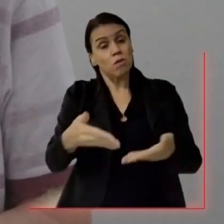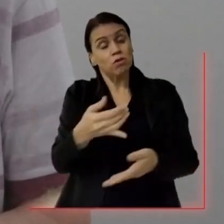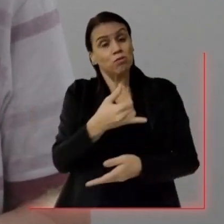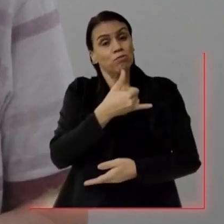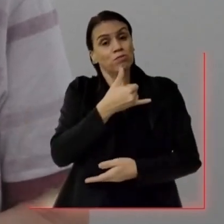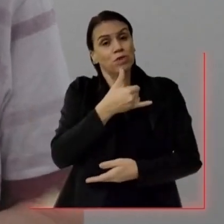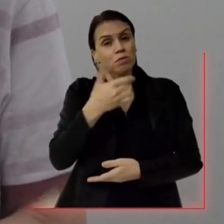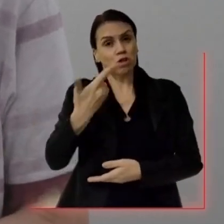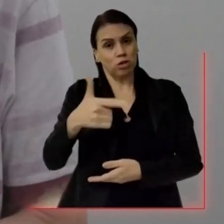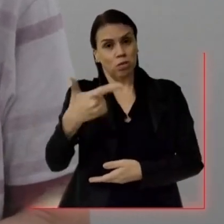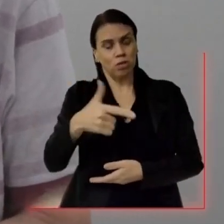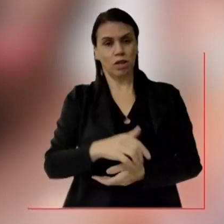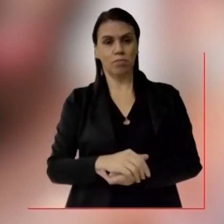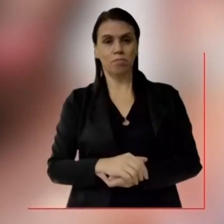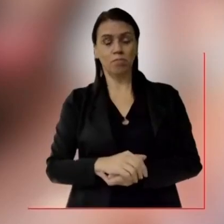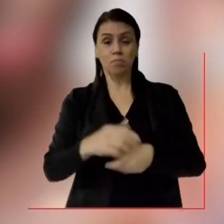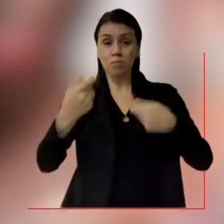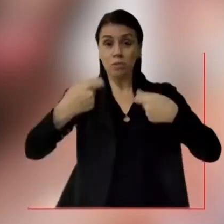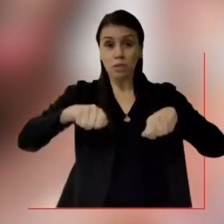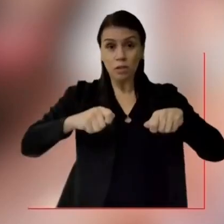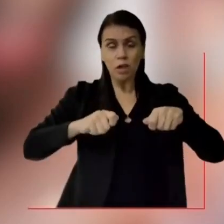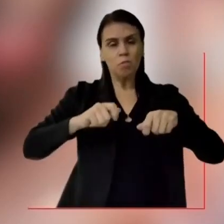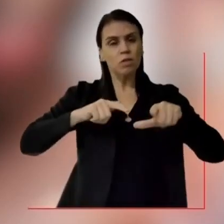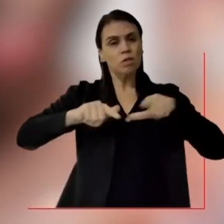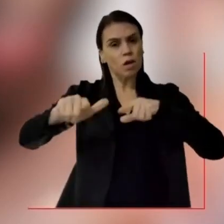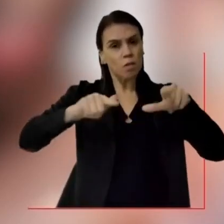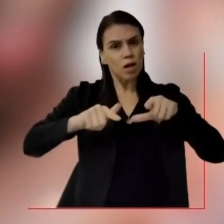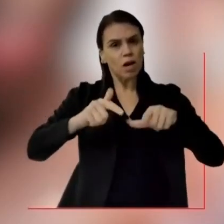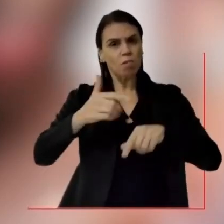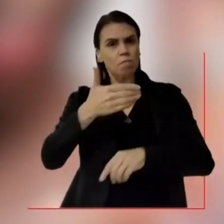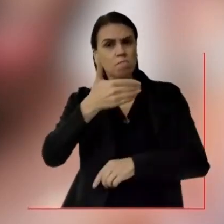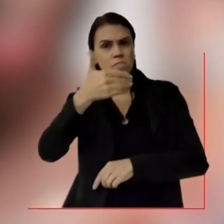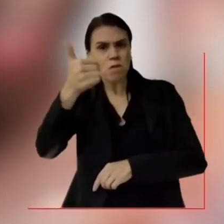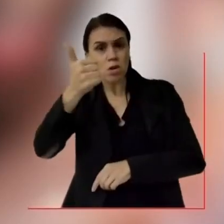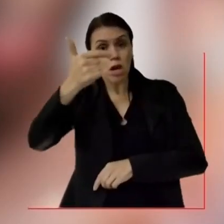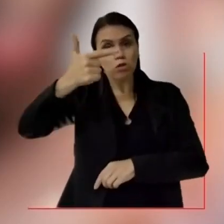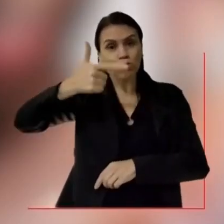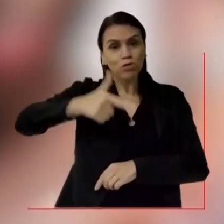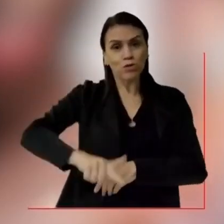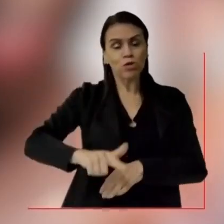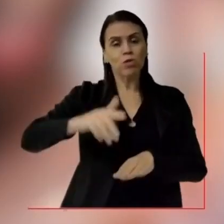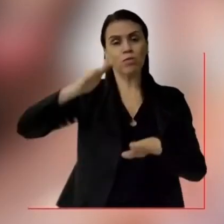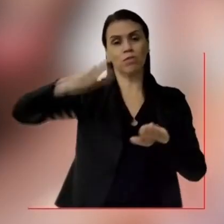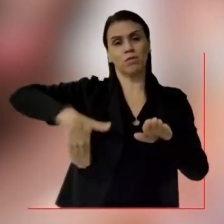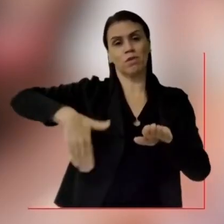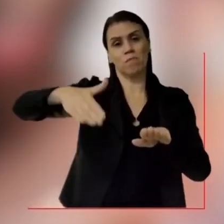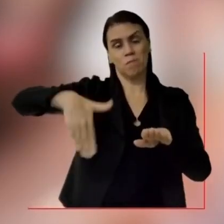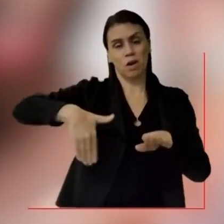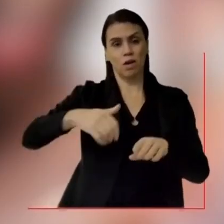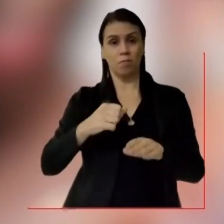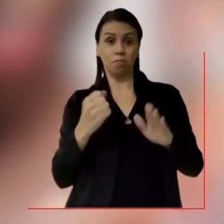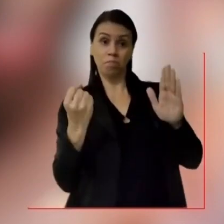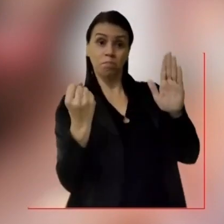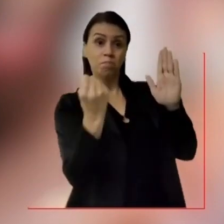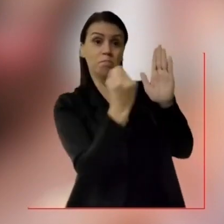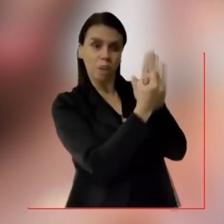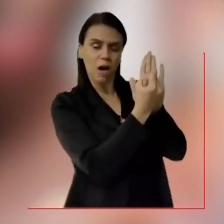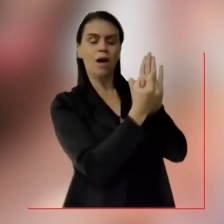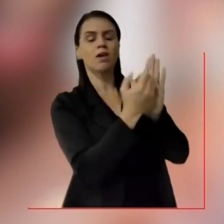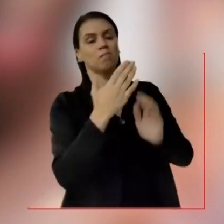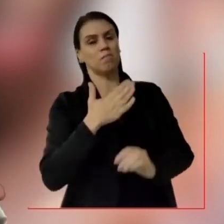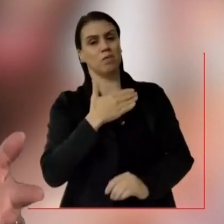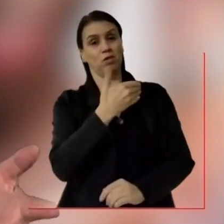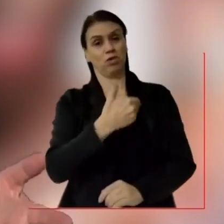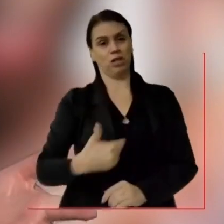não tem hoje, no momento. Precisamos agir para recuperar novamente a baunabilidade das nossas